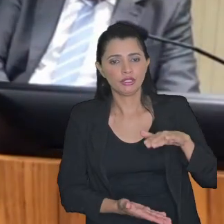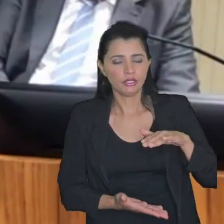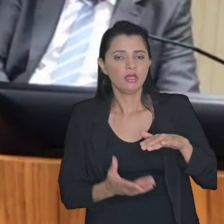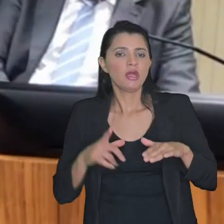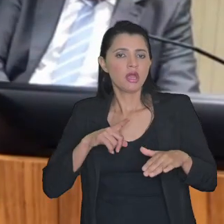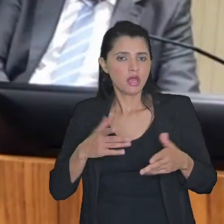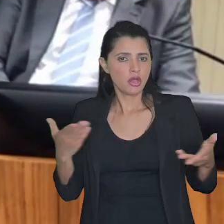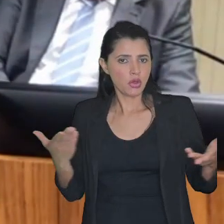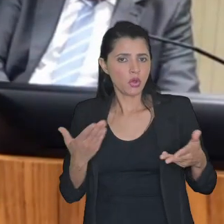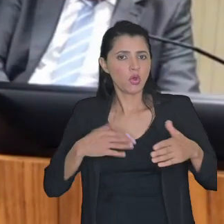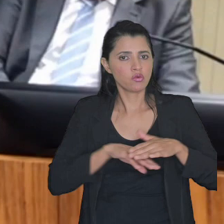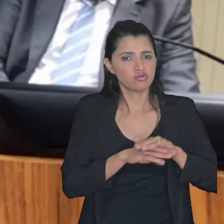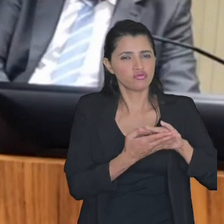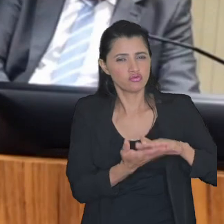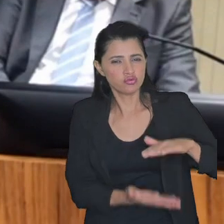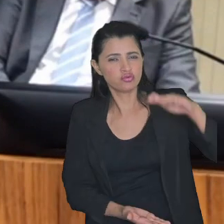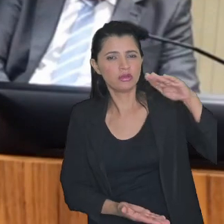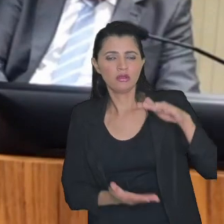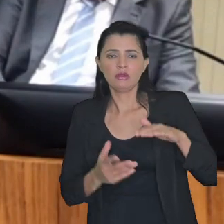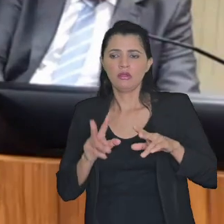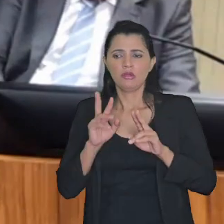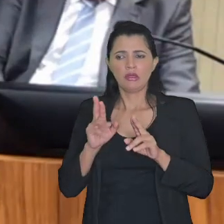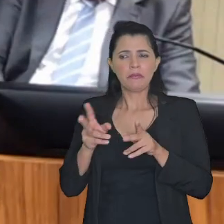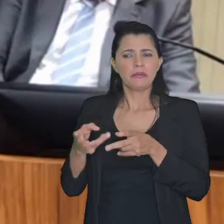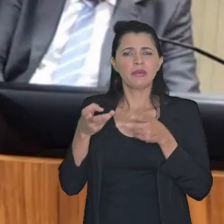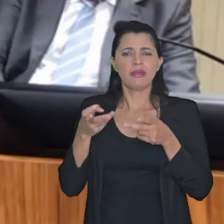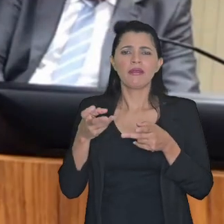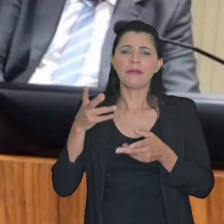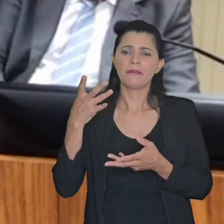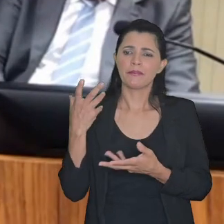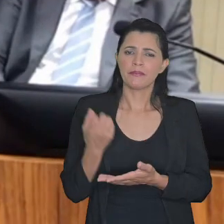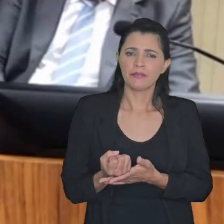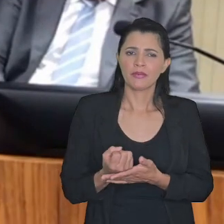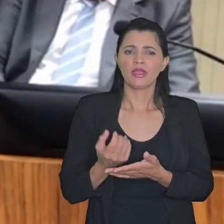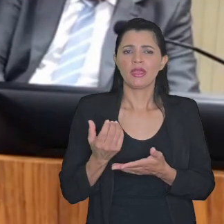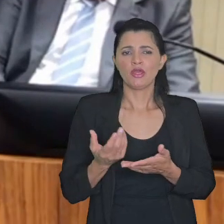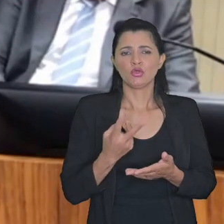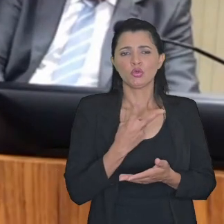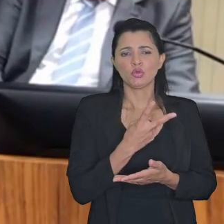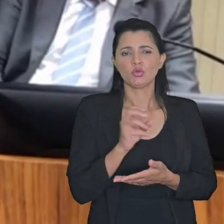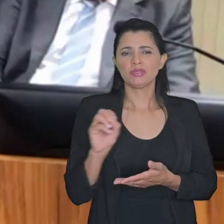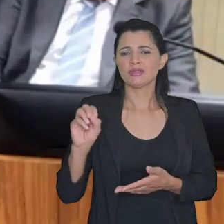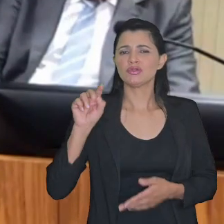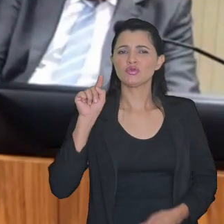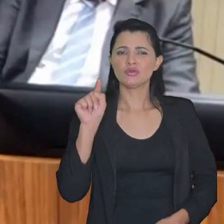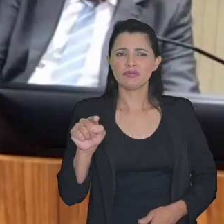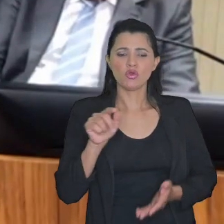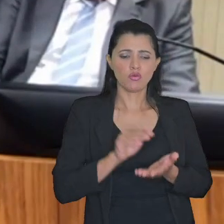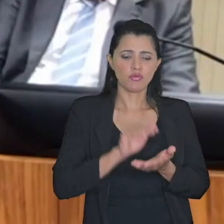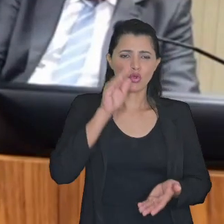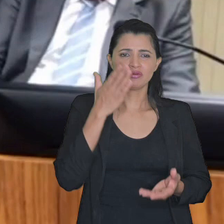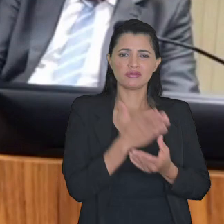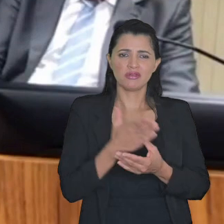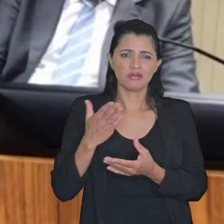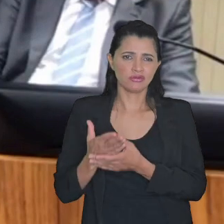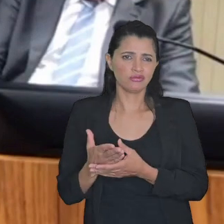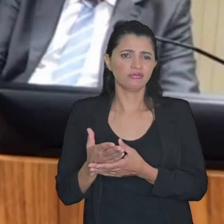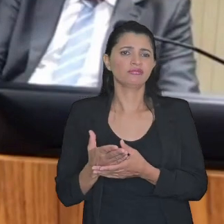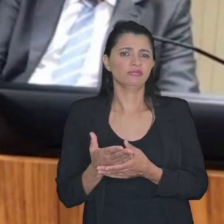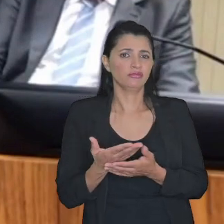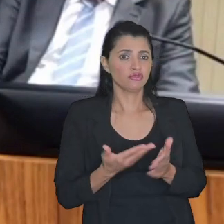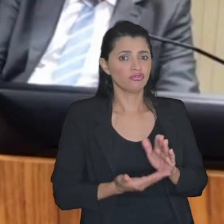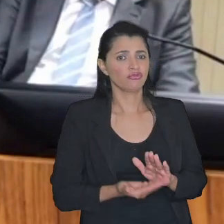fase em que a perspectiva é baixar 200 mil processos de execução fiscal então vejam